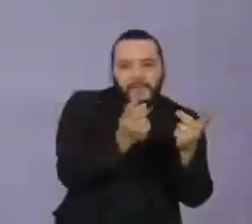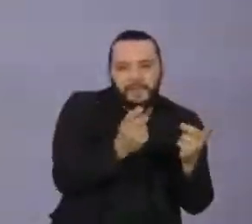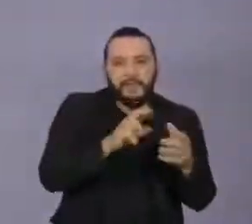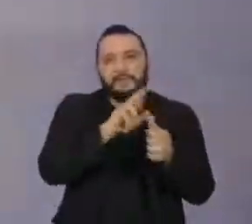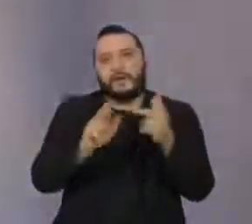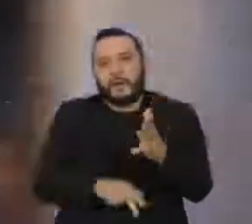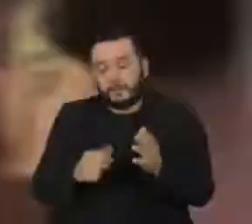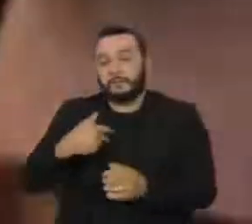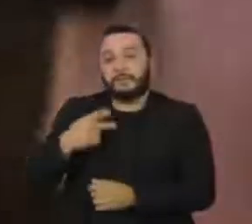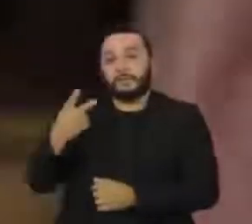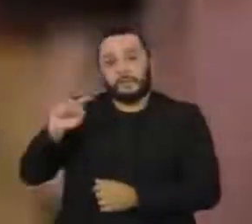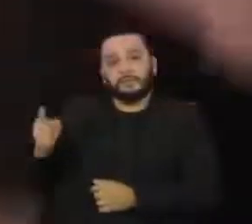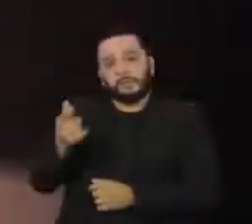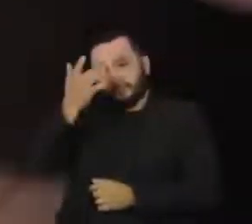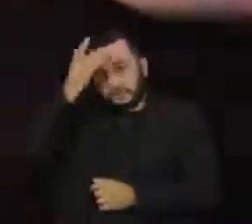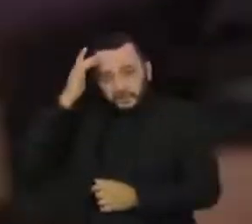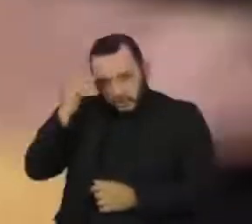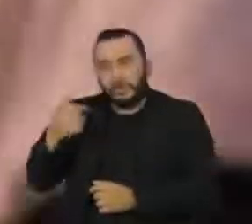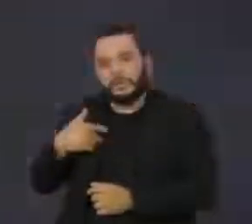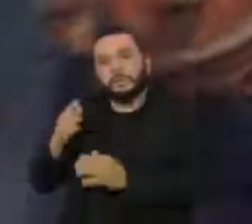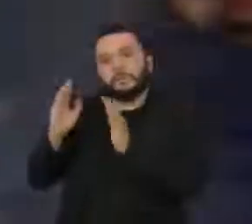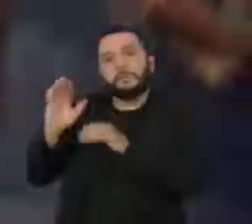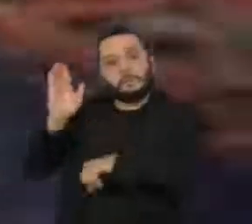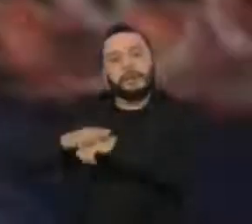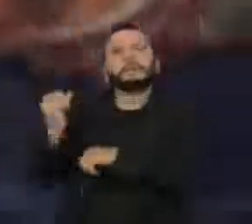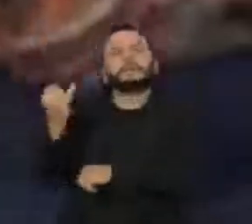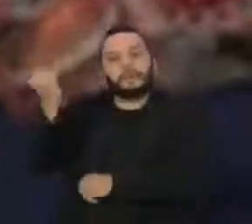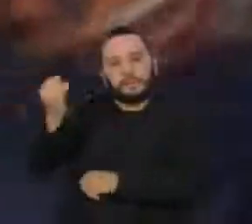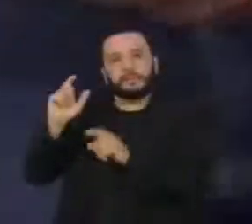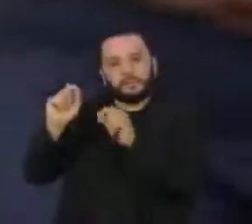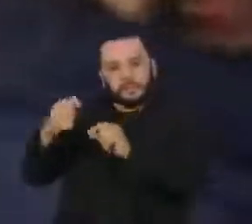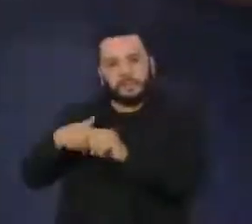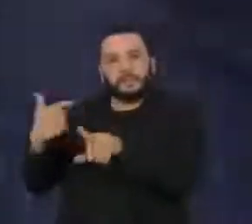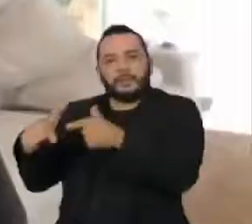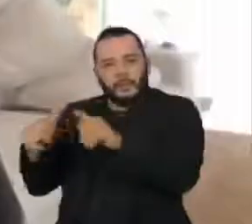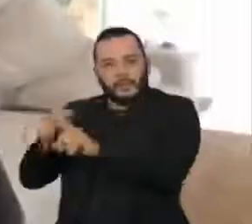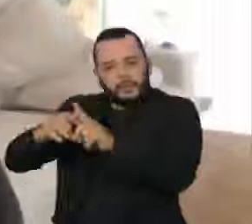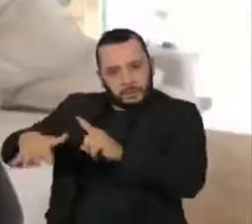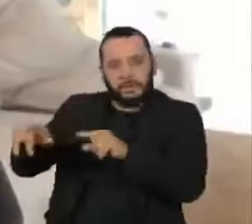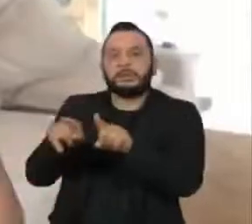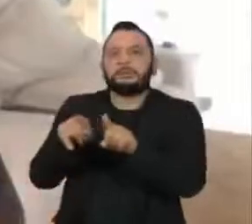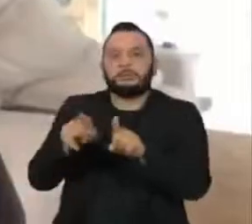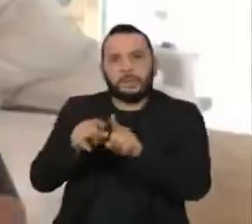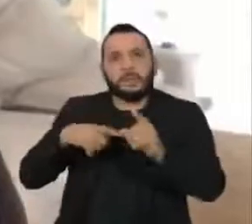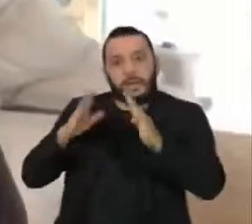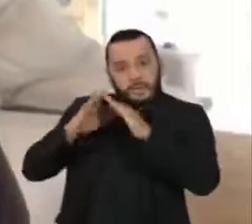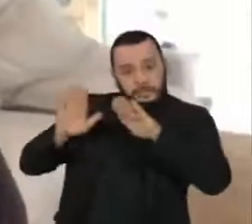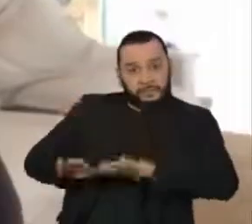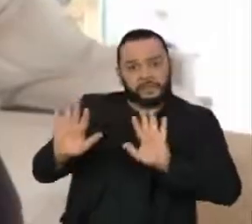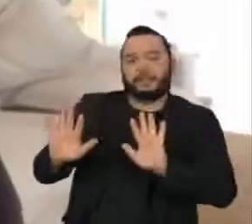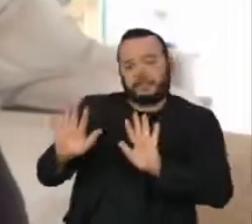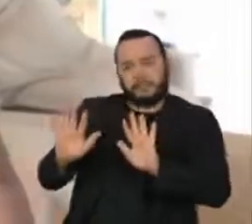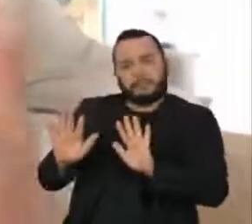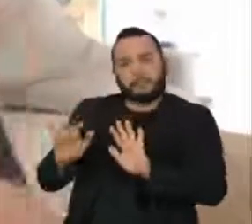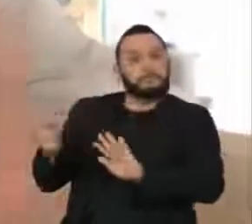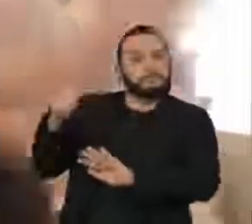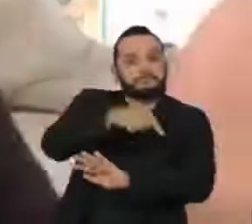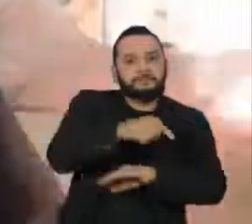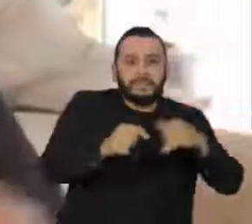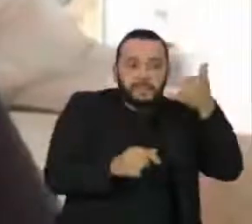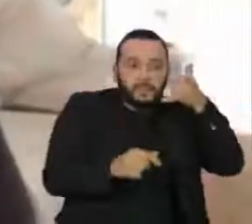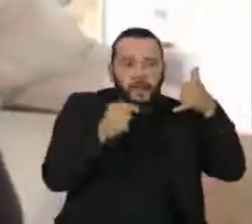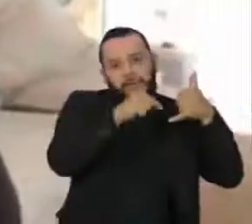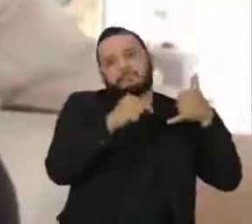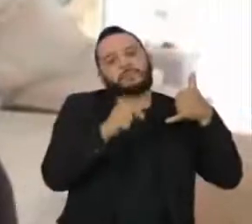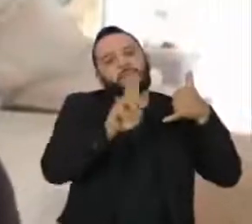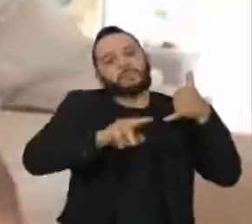é maior do que para as atividades pessoais e os relacionamentos. E a pandemia tem papel nisso. As pessoas foram obrigadas, na medida que perderam seus